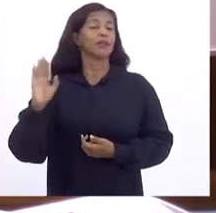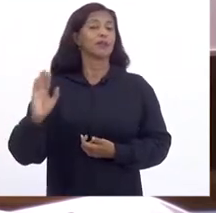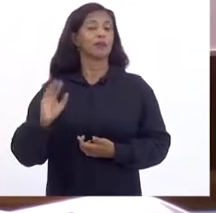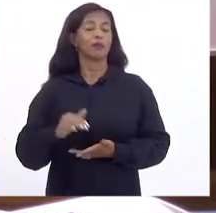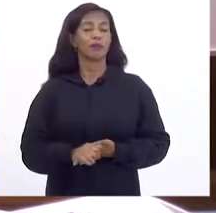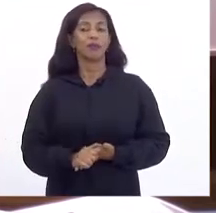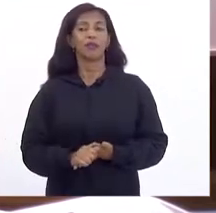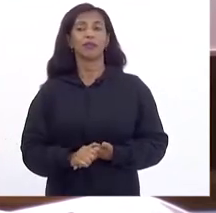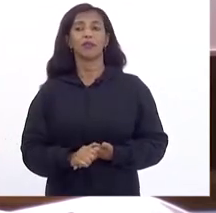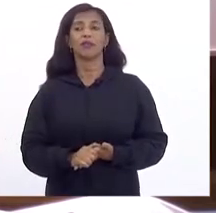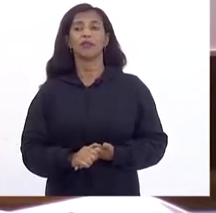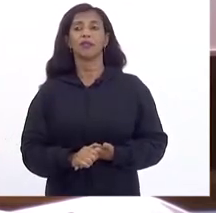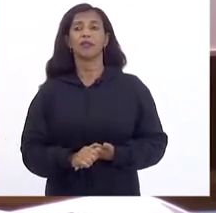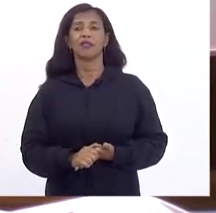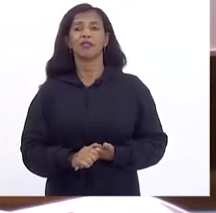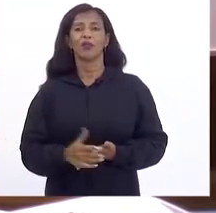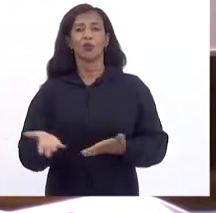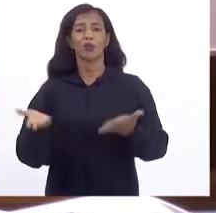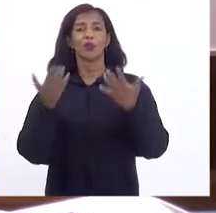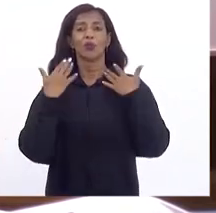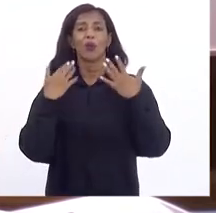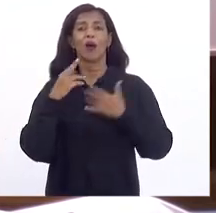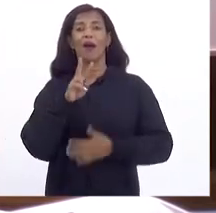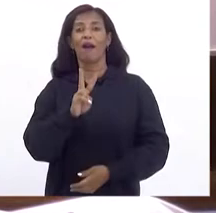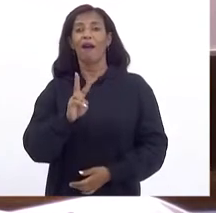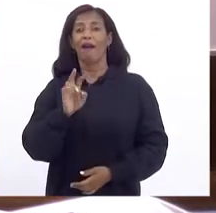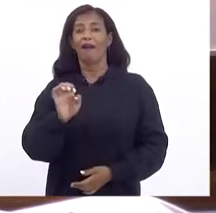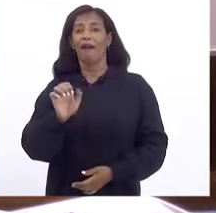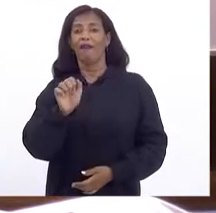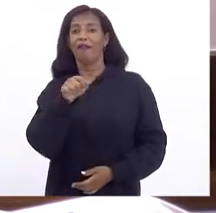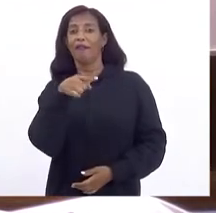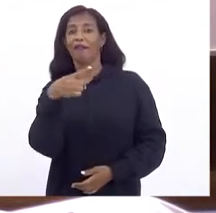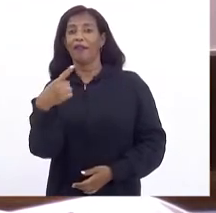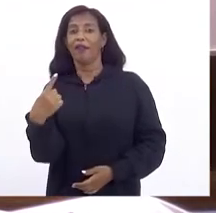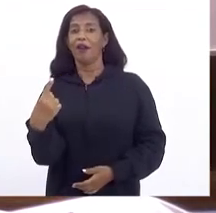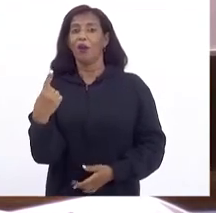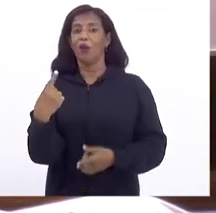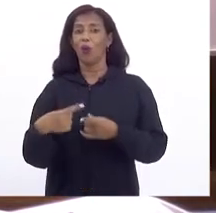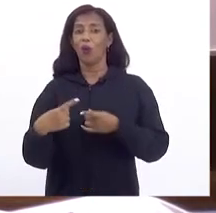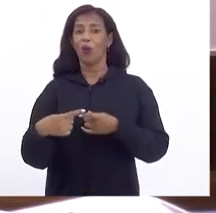Nos verões Pelo excesso De algas